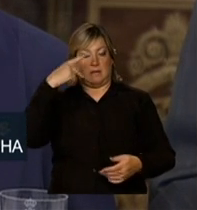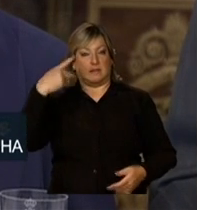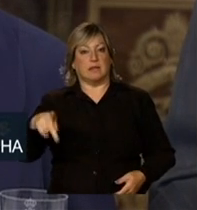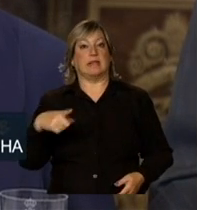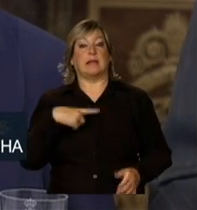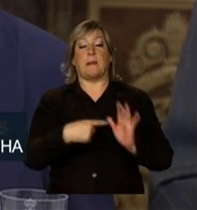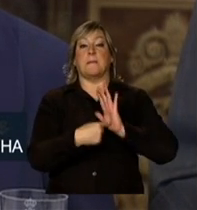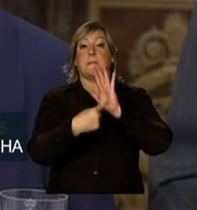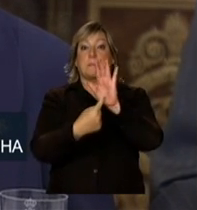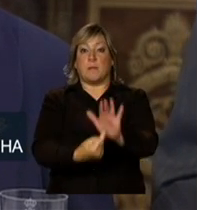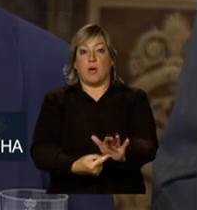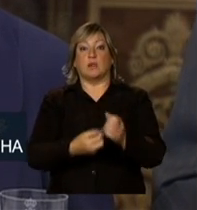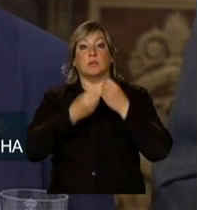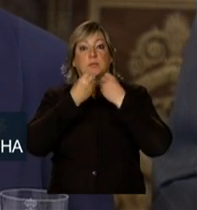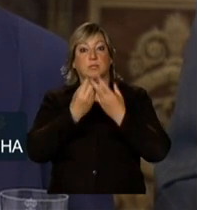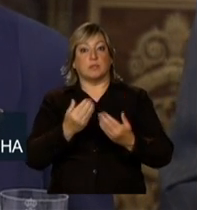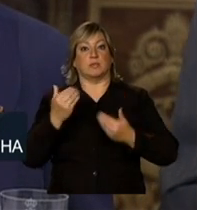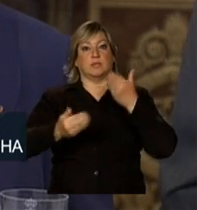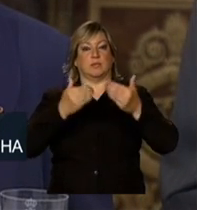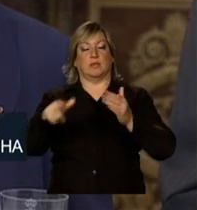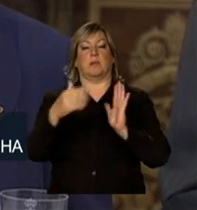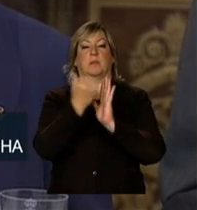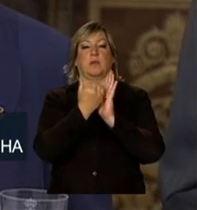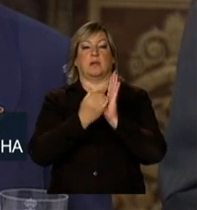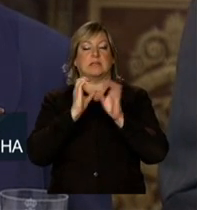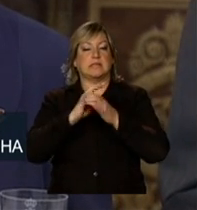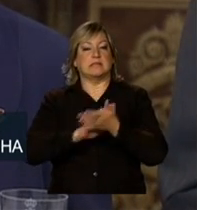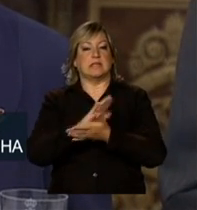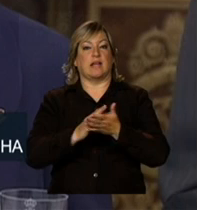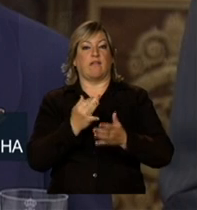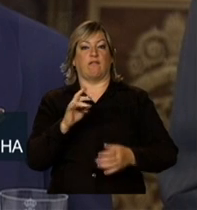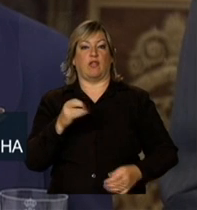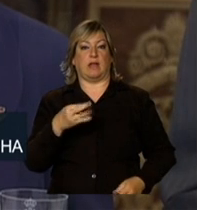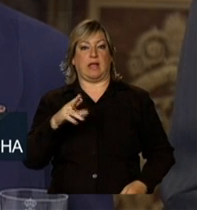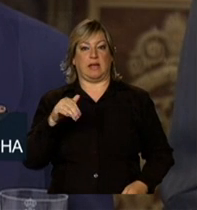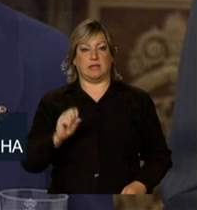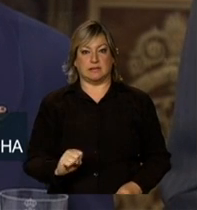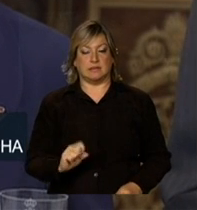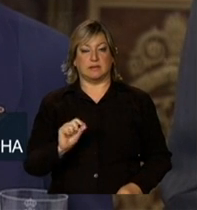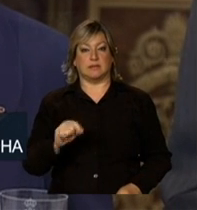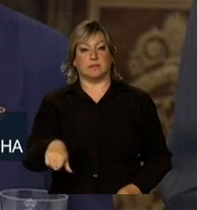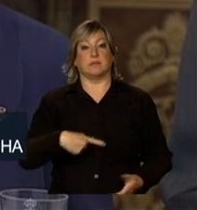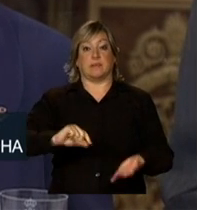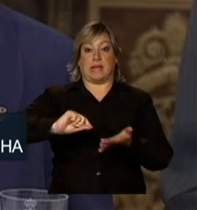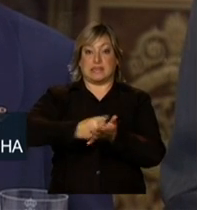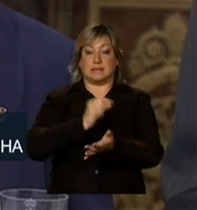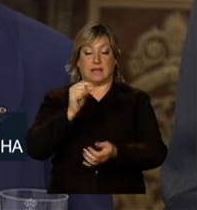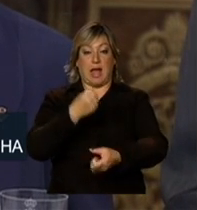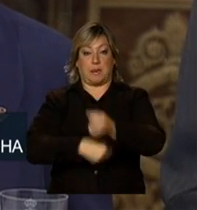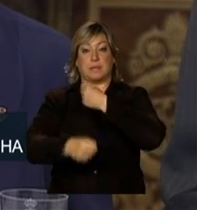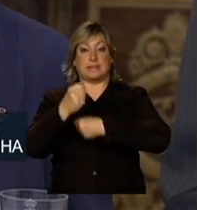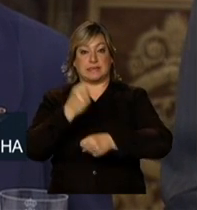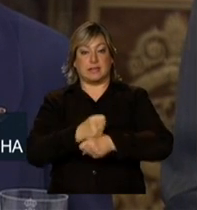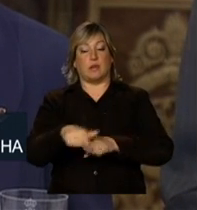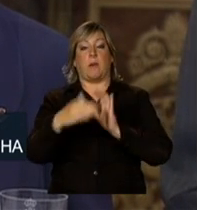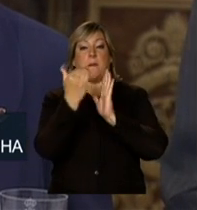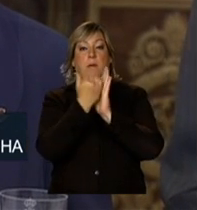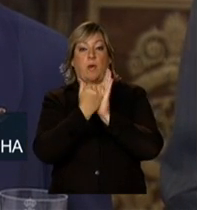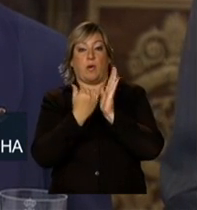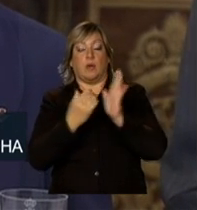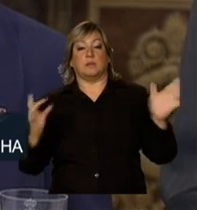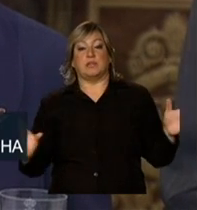promissor para a implementação do programa Ciências Sem Fronteiras. A assinatura no ano passado do Programa